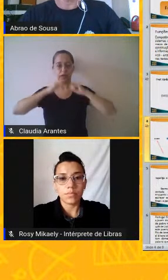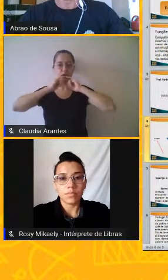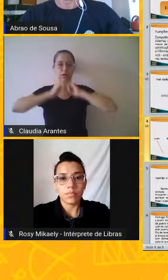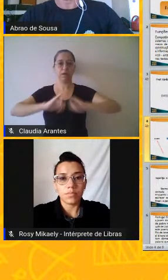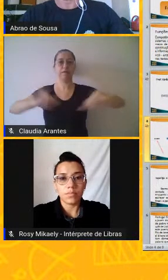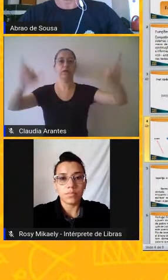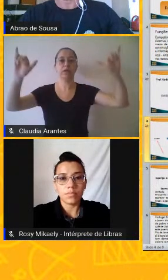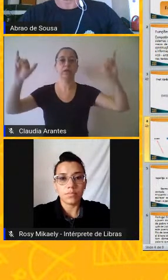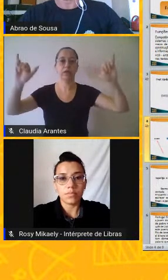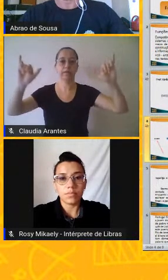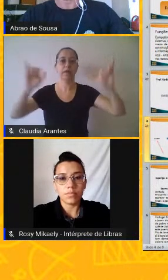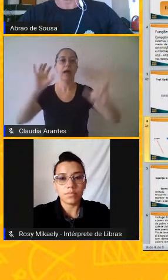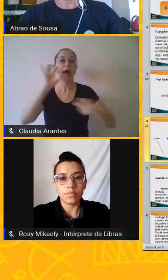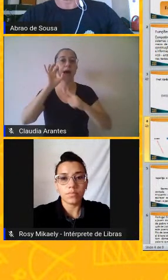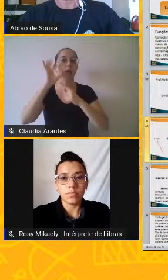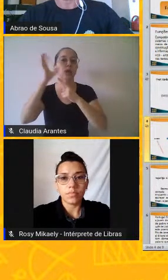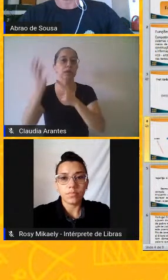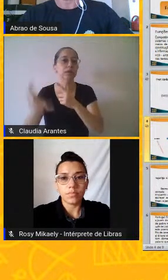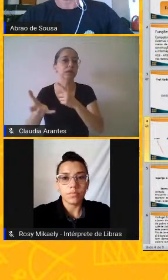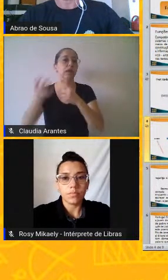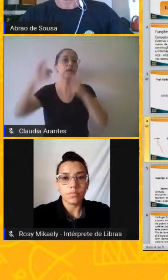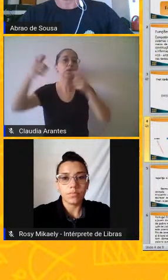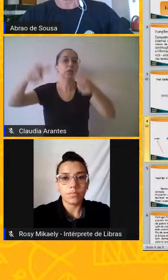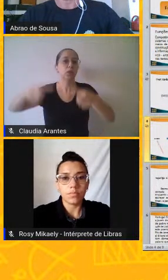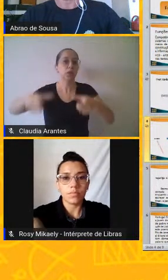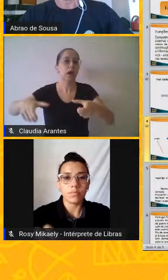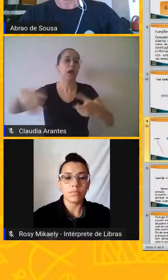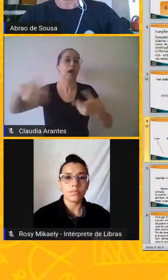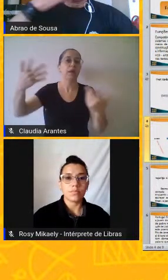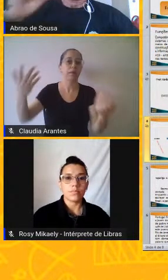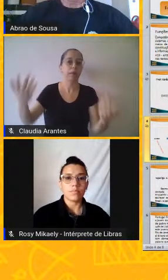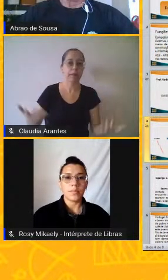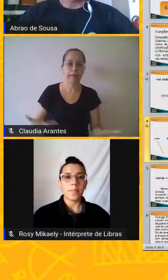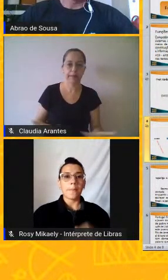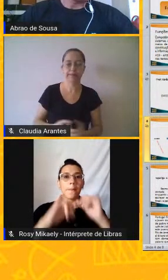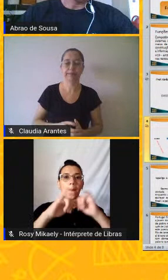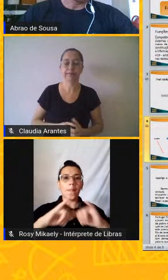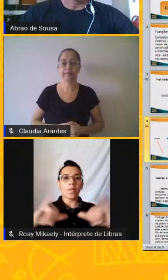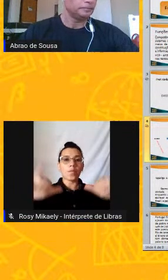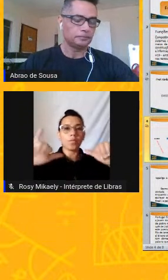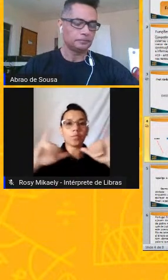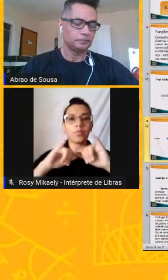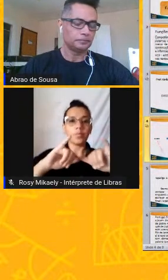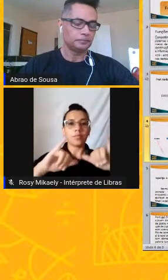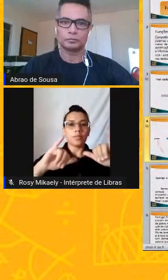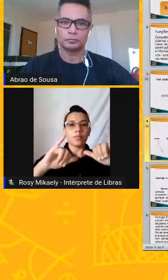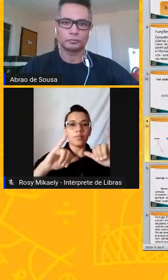referencial, que é também chamada de função informativa. Próxima.